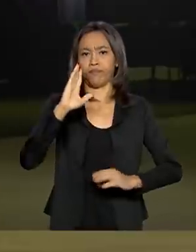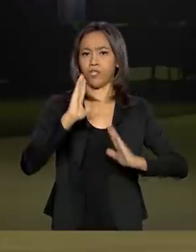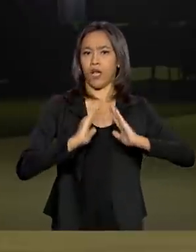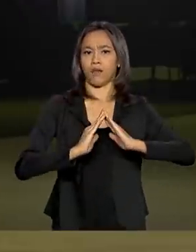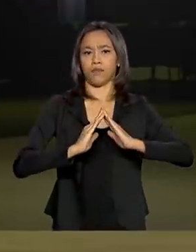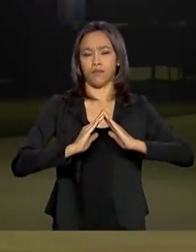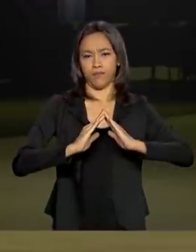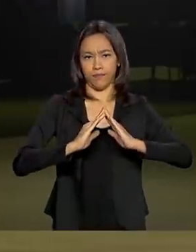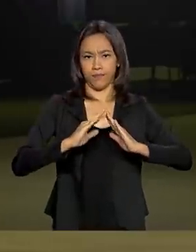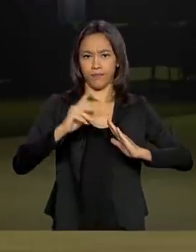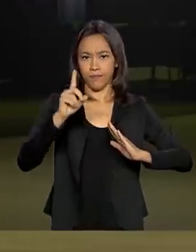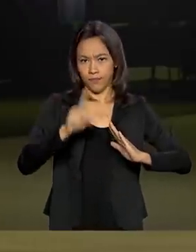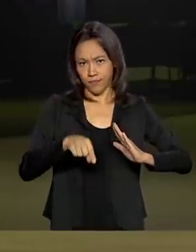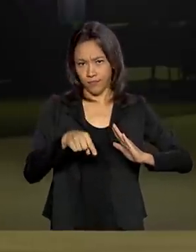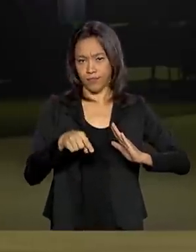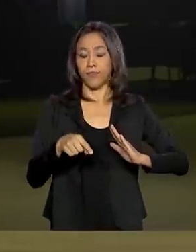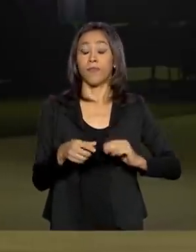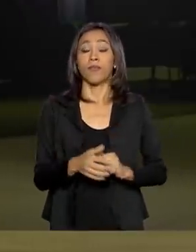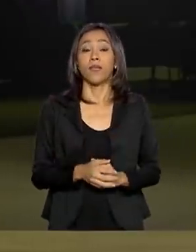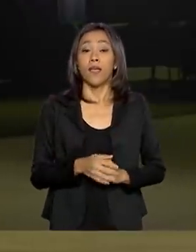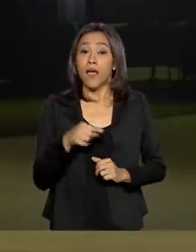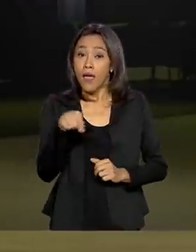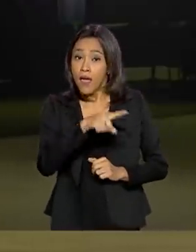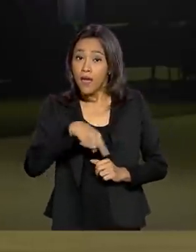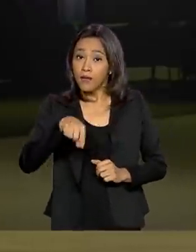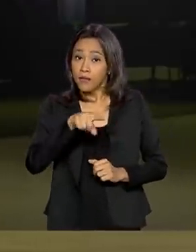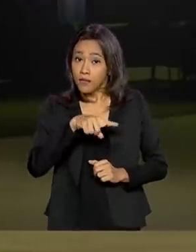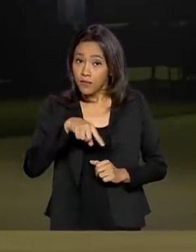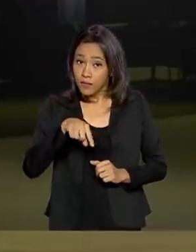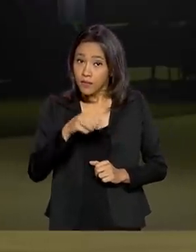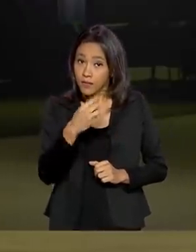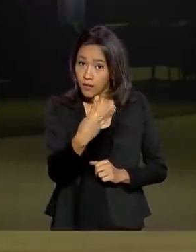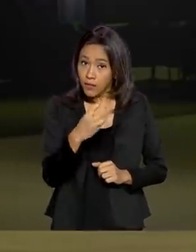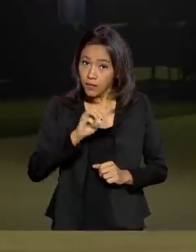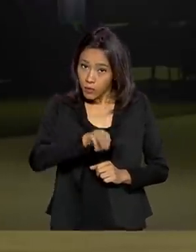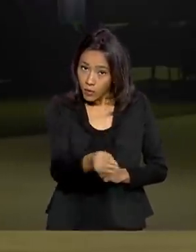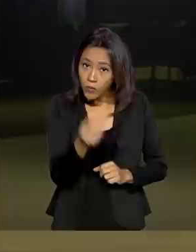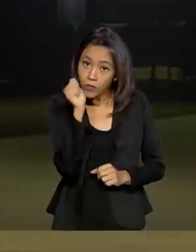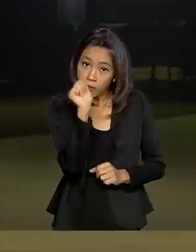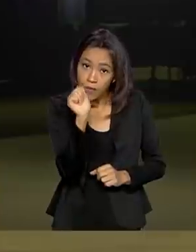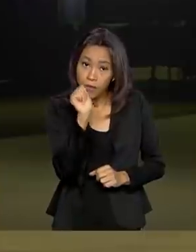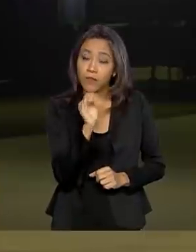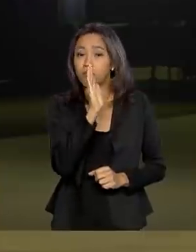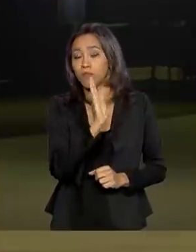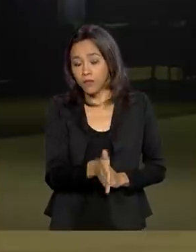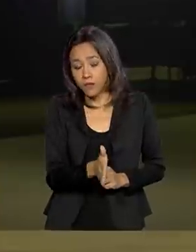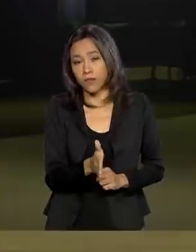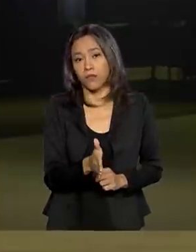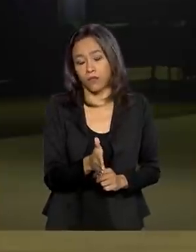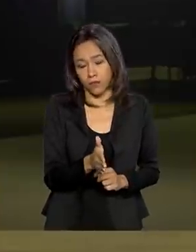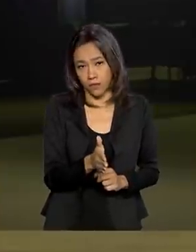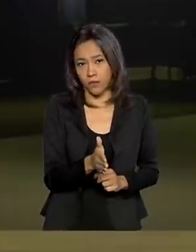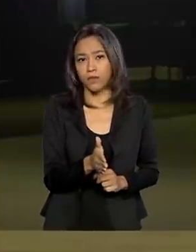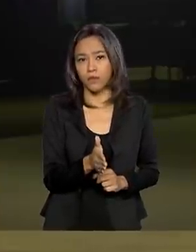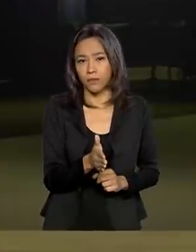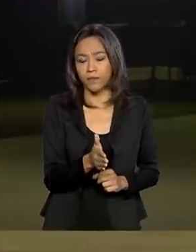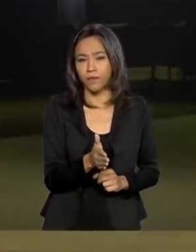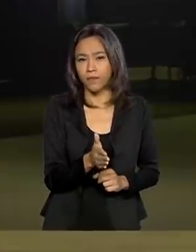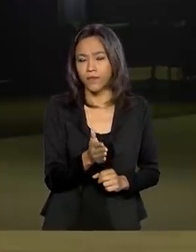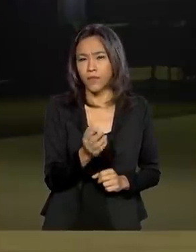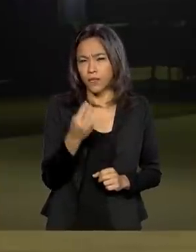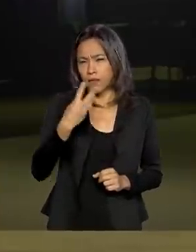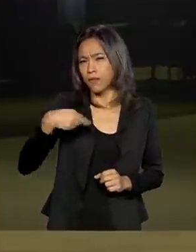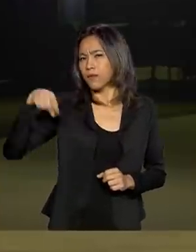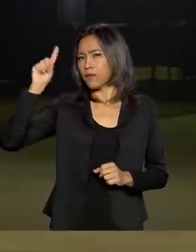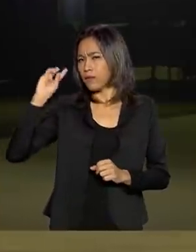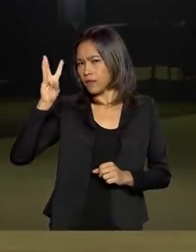gente chama de famílias monoparentais. Essas 3 milhões de mulheres receberam na terça